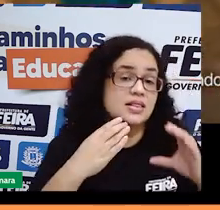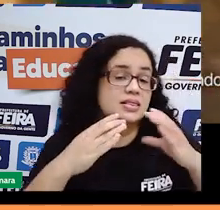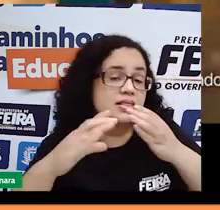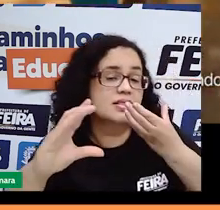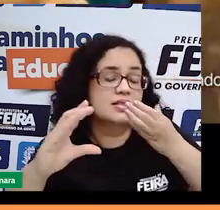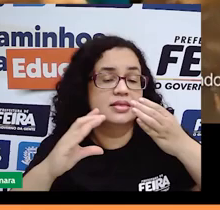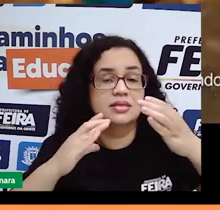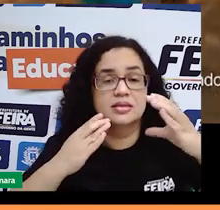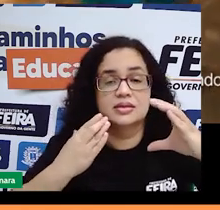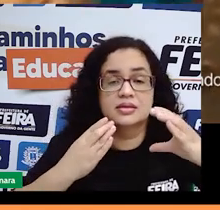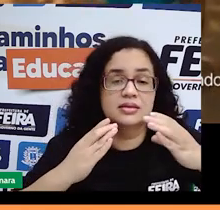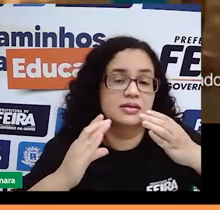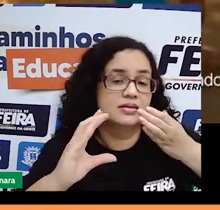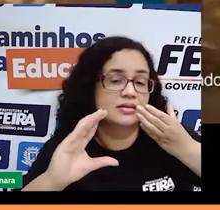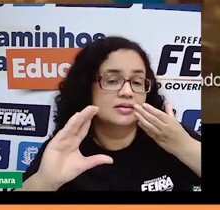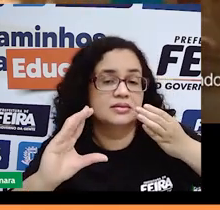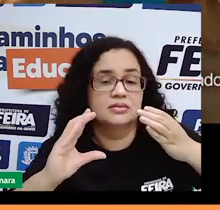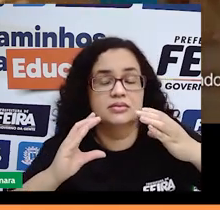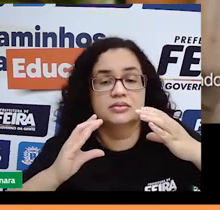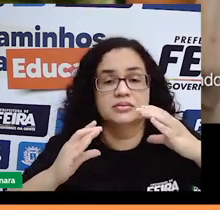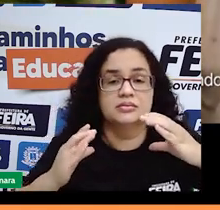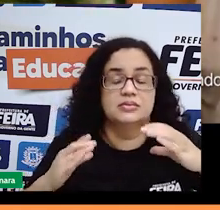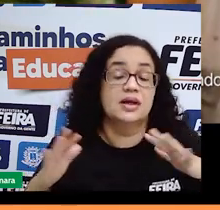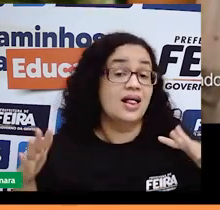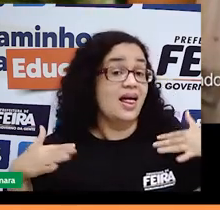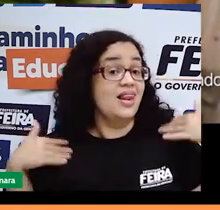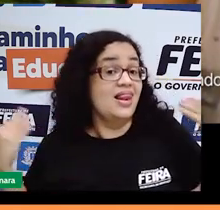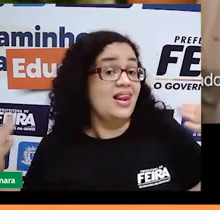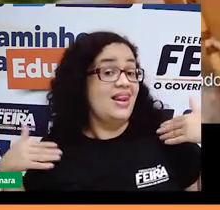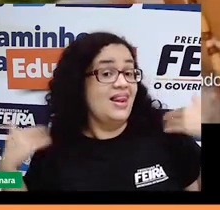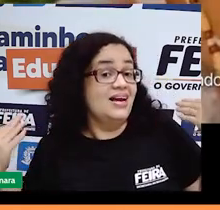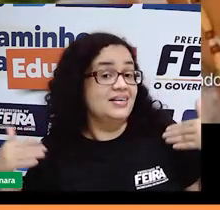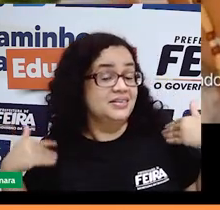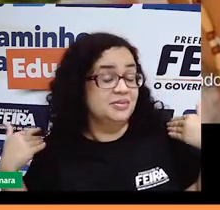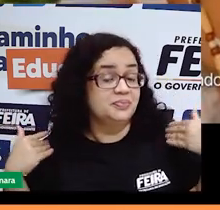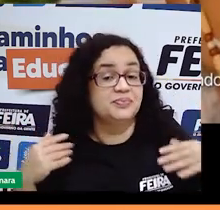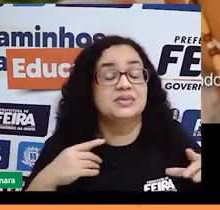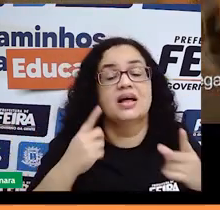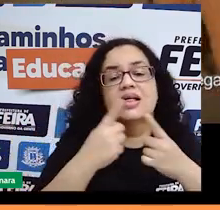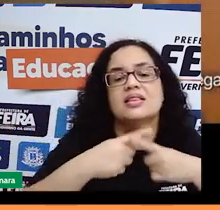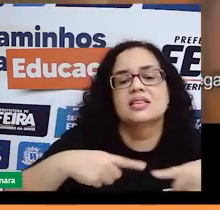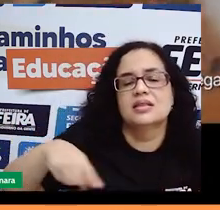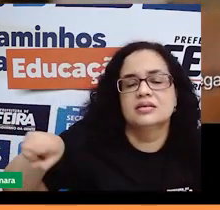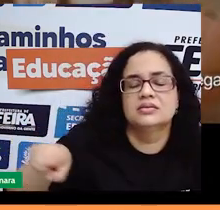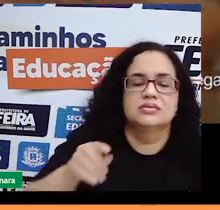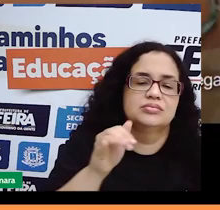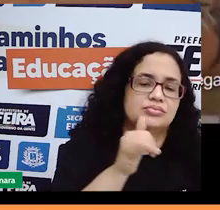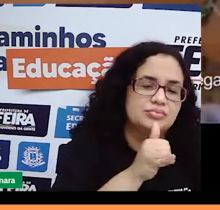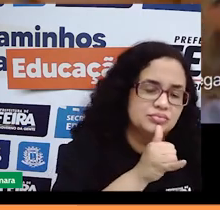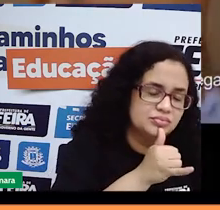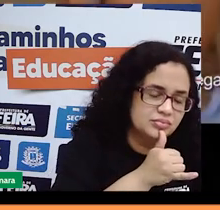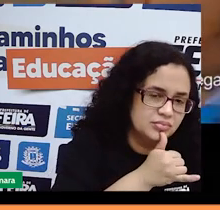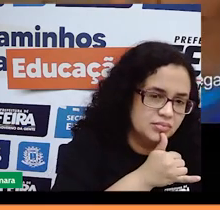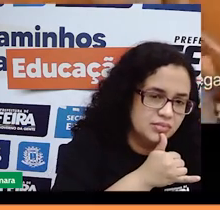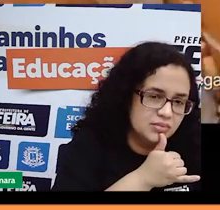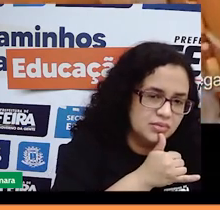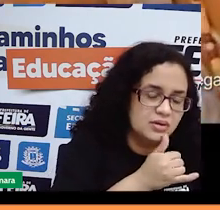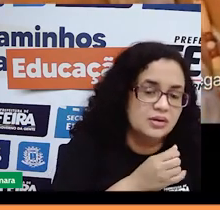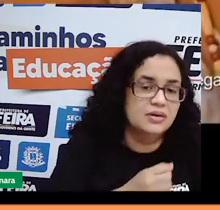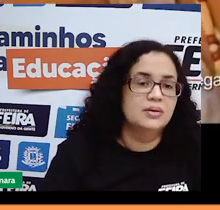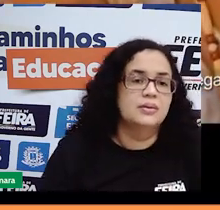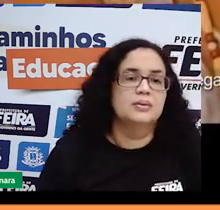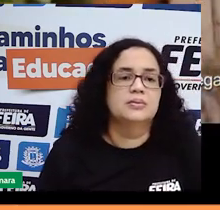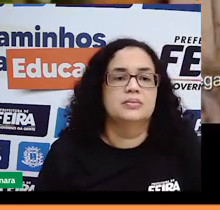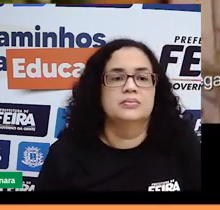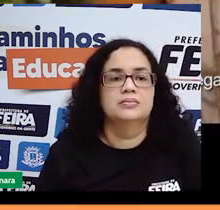A gente canta quando a gente está alegre. A gente canta quando a gente está triste. Mas quando a gente pega o badi, que é um